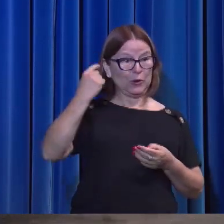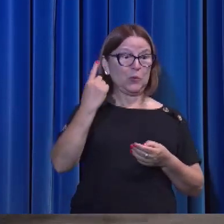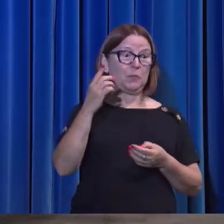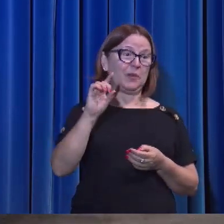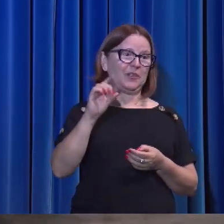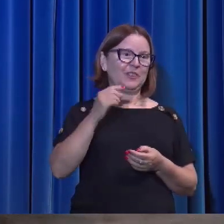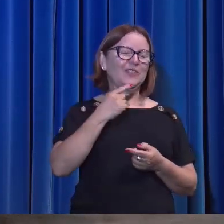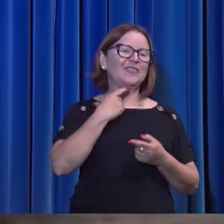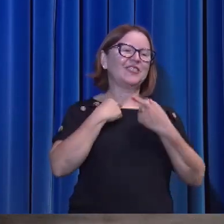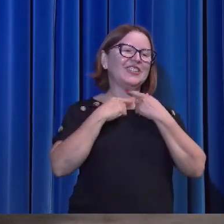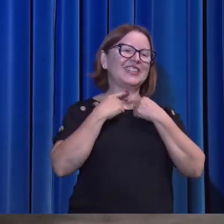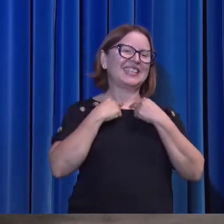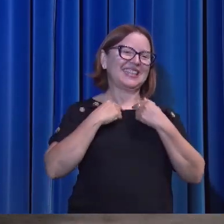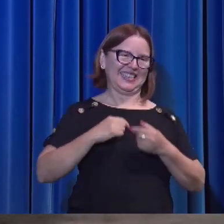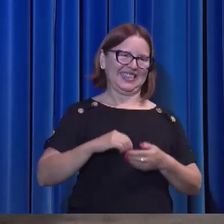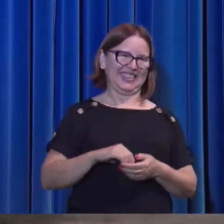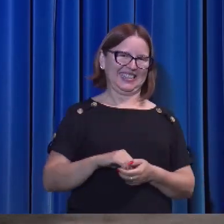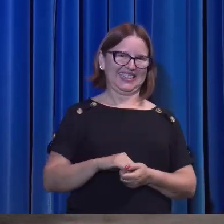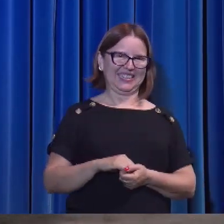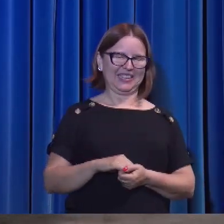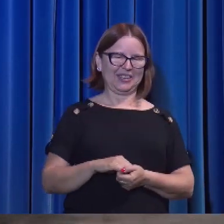O conselho da sua vontade.